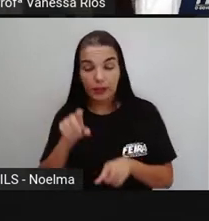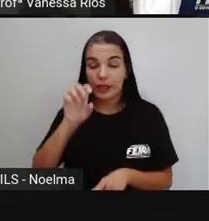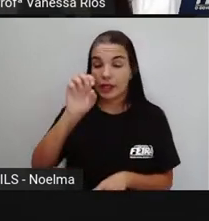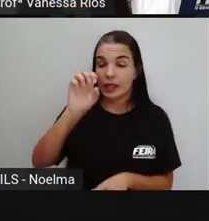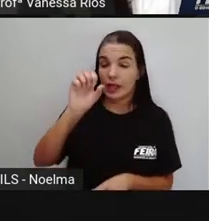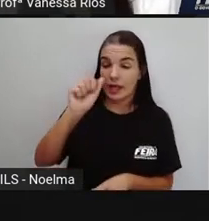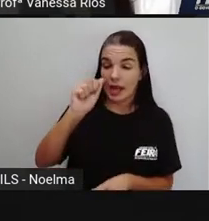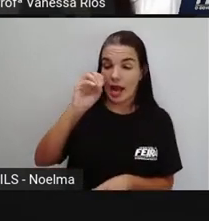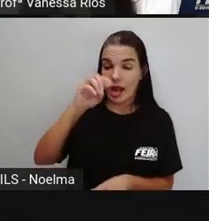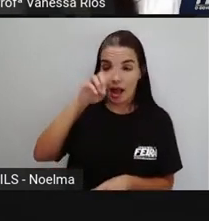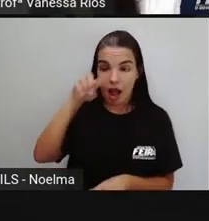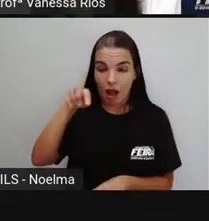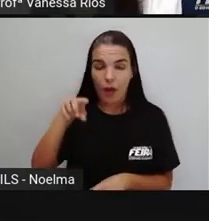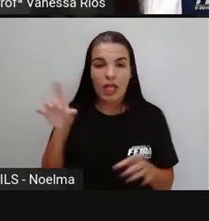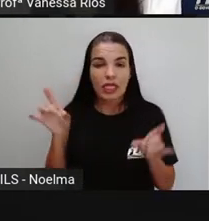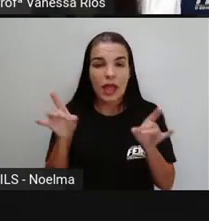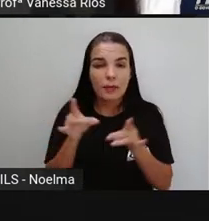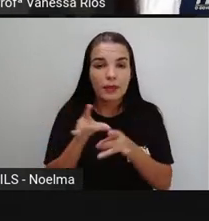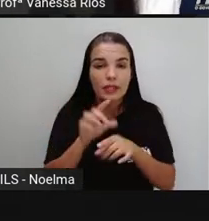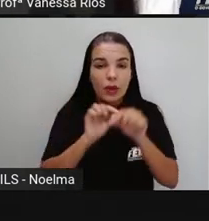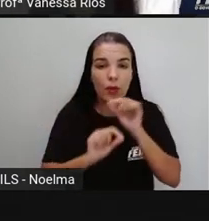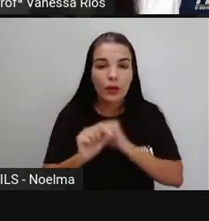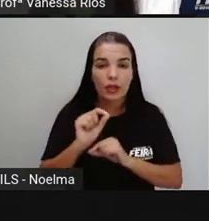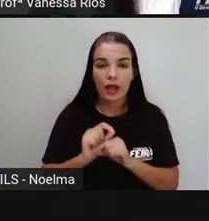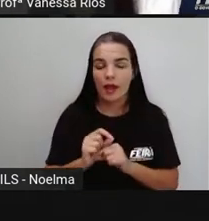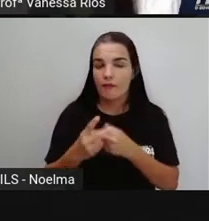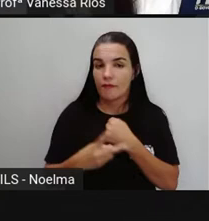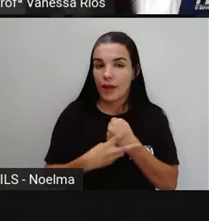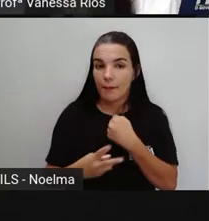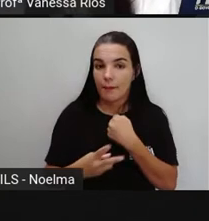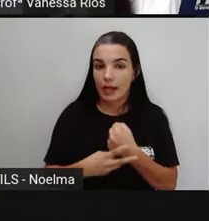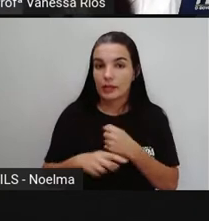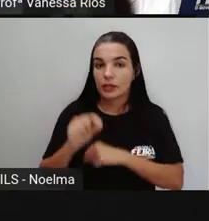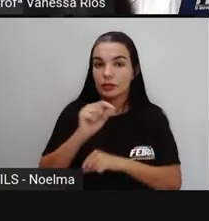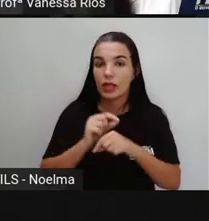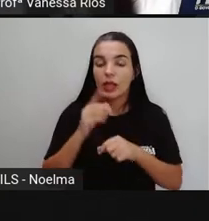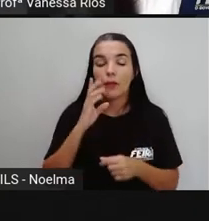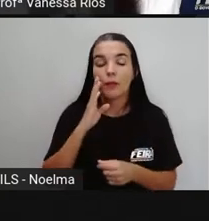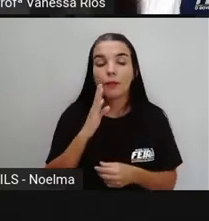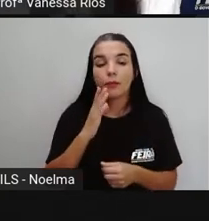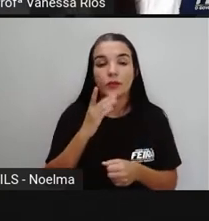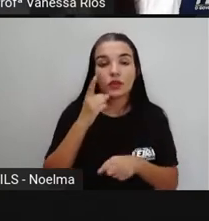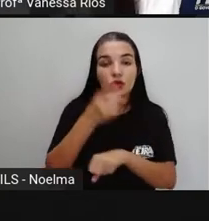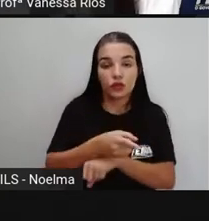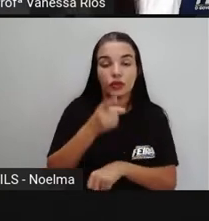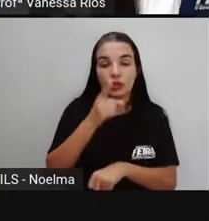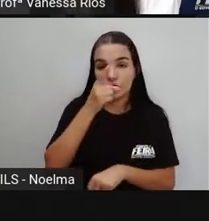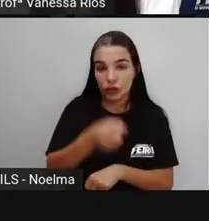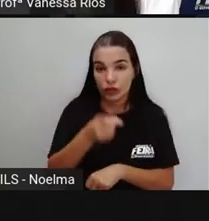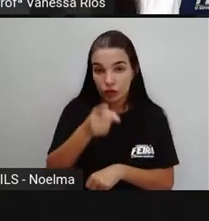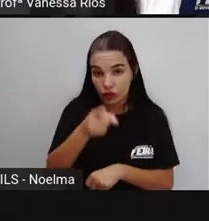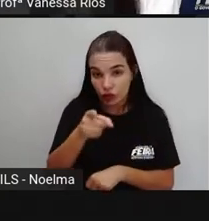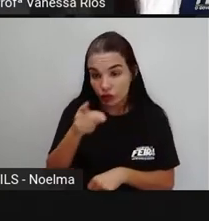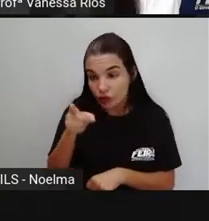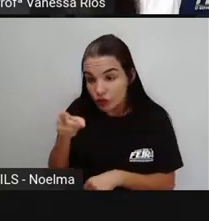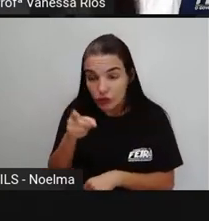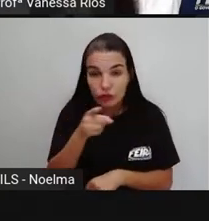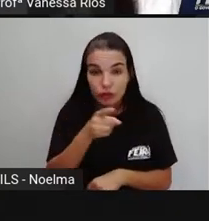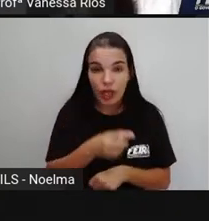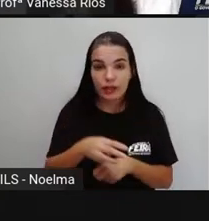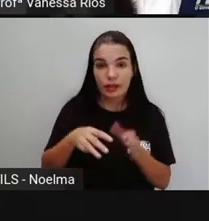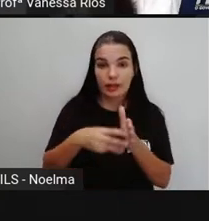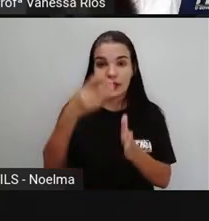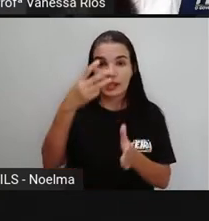terminações verbais indicativas da terceira pessoa do plural. Indicam, contudo, tempos verbais